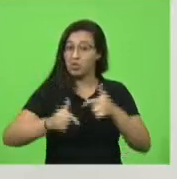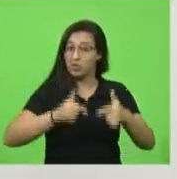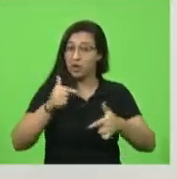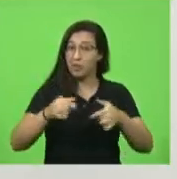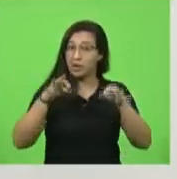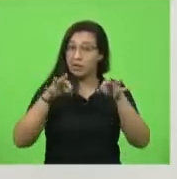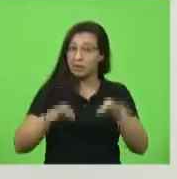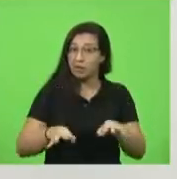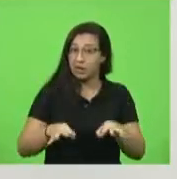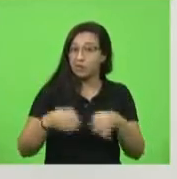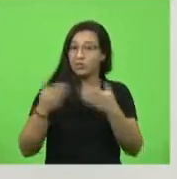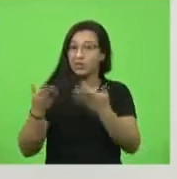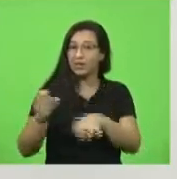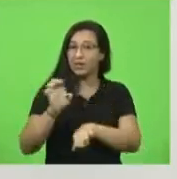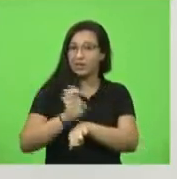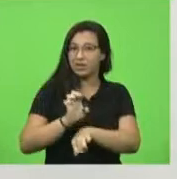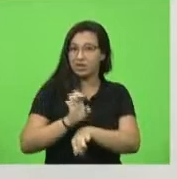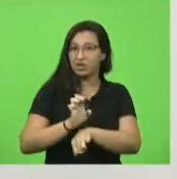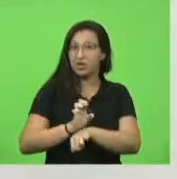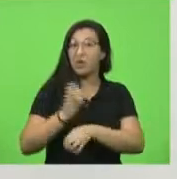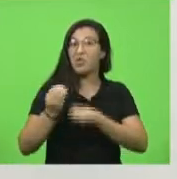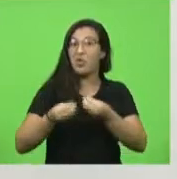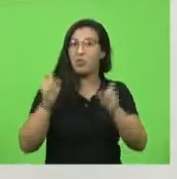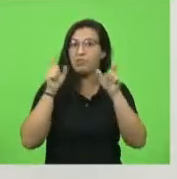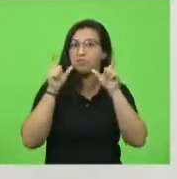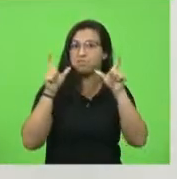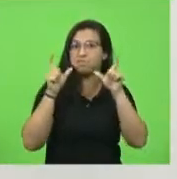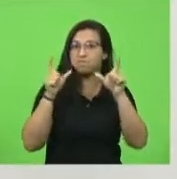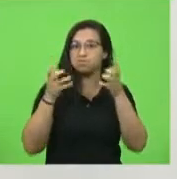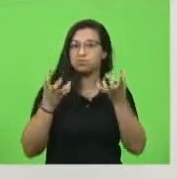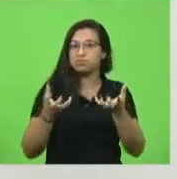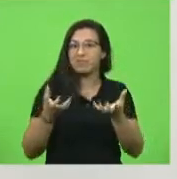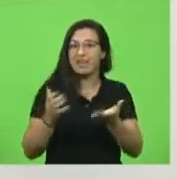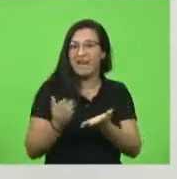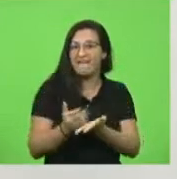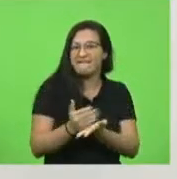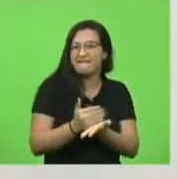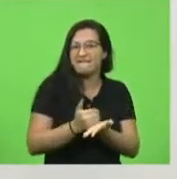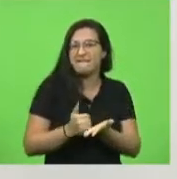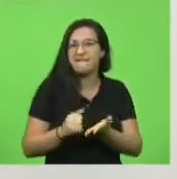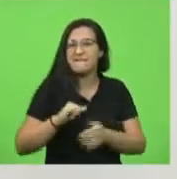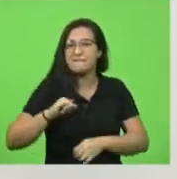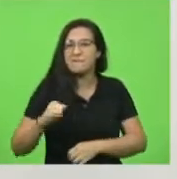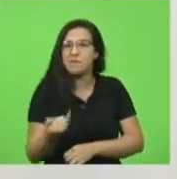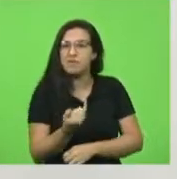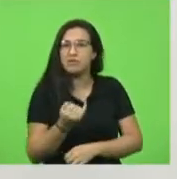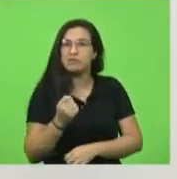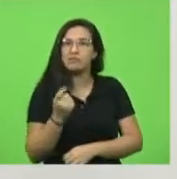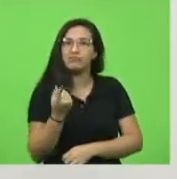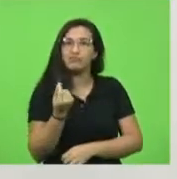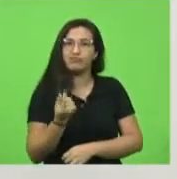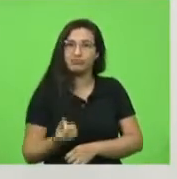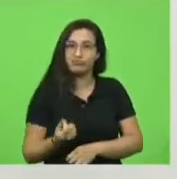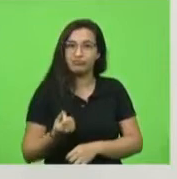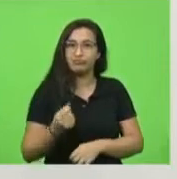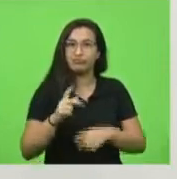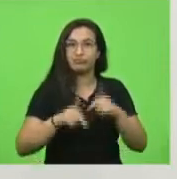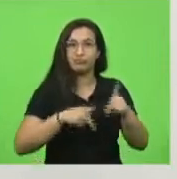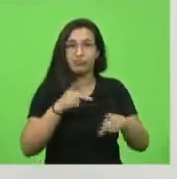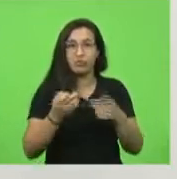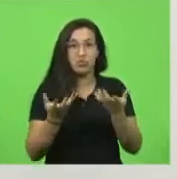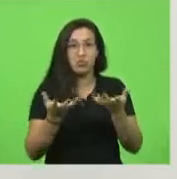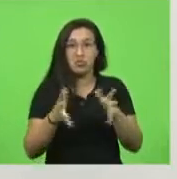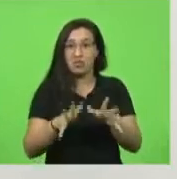os governos estaduais de ozóio grande no dinheiro do povo, não querendo baixar nada e tendo